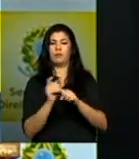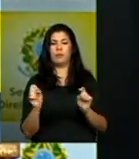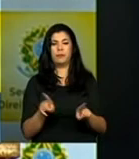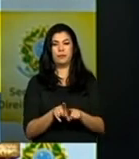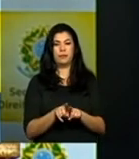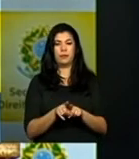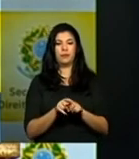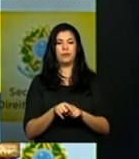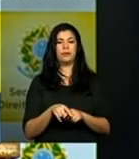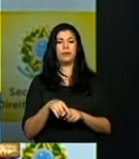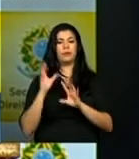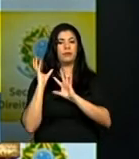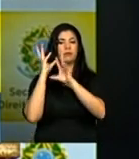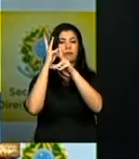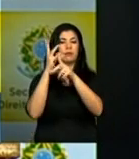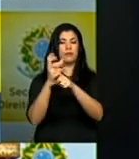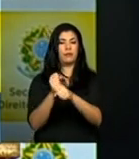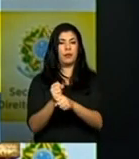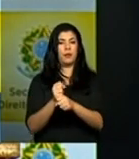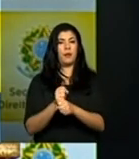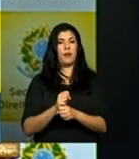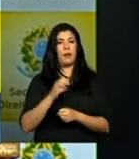Memória e Verdade, vamos lá.